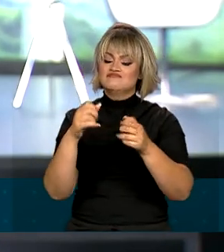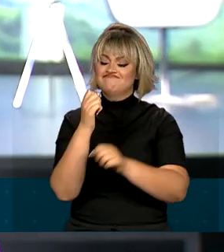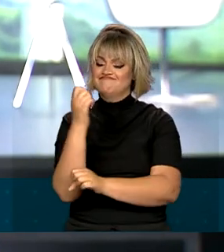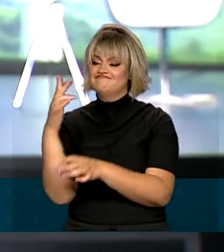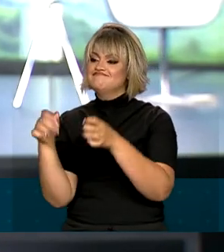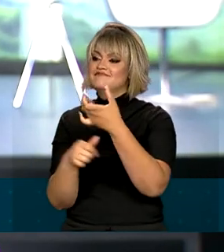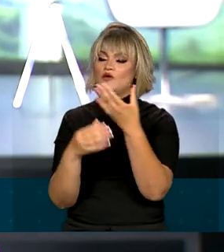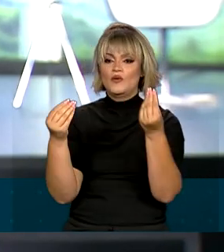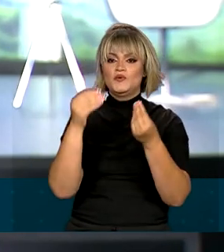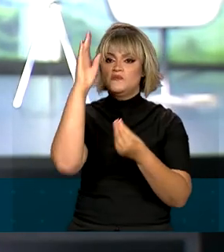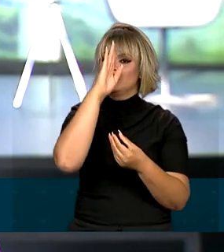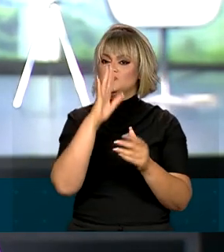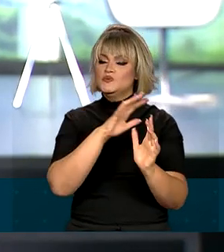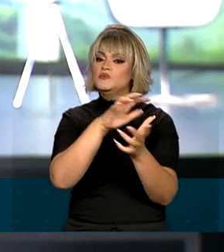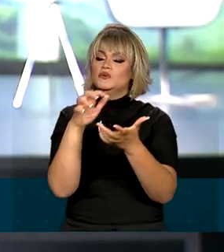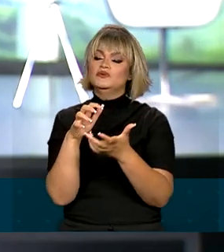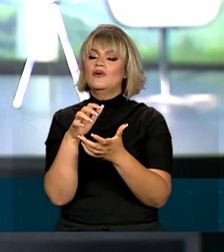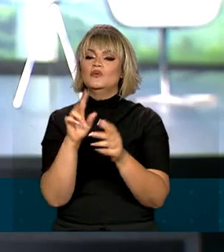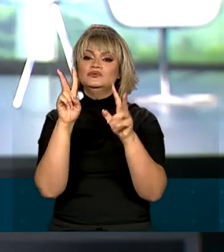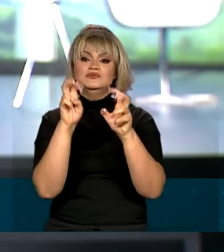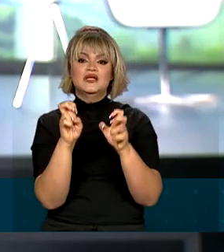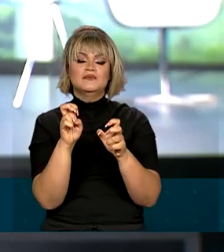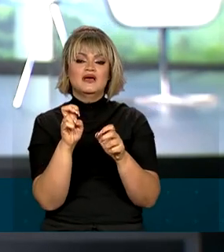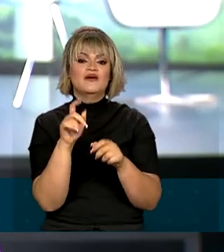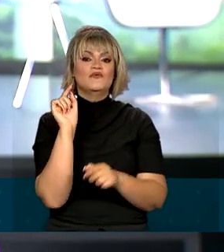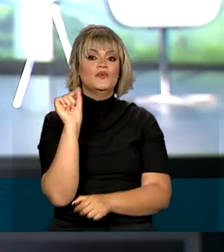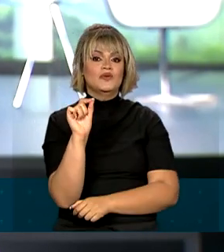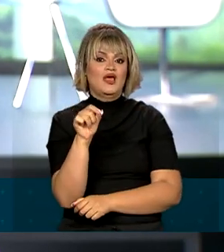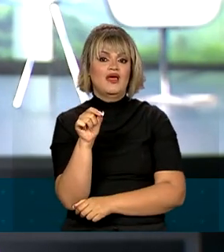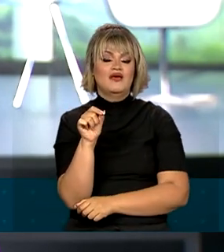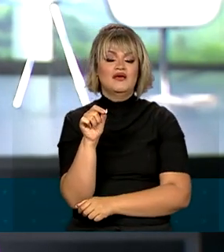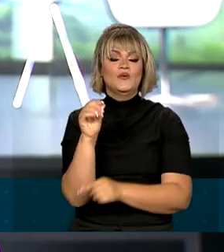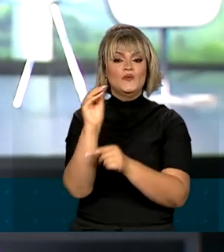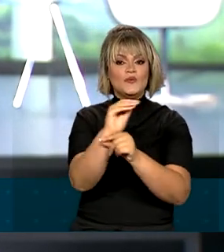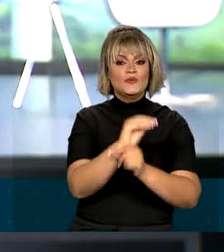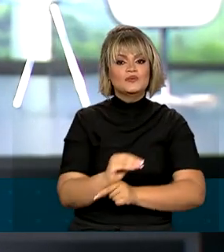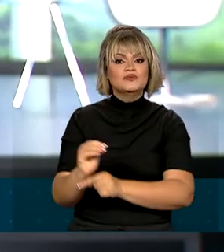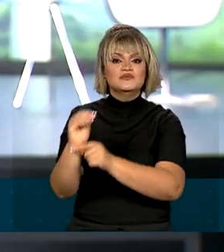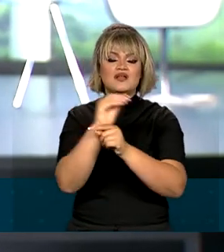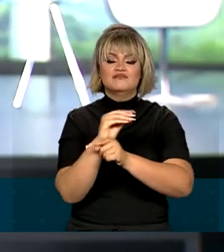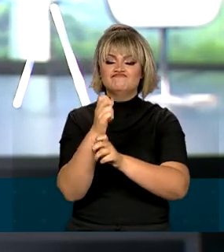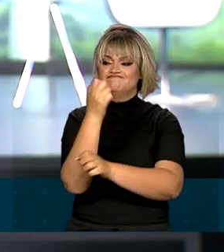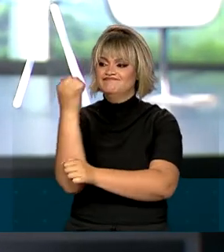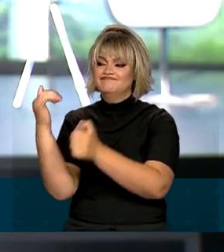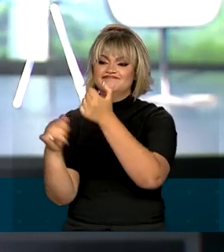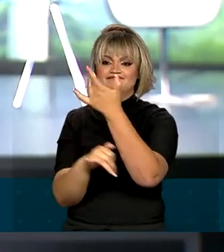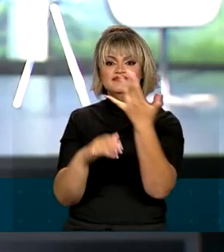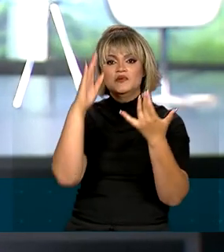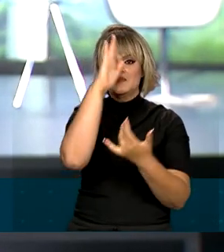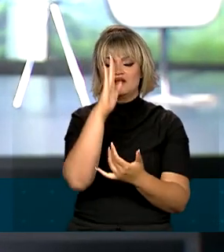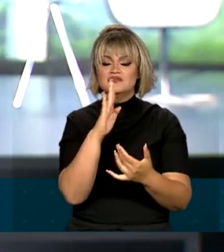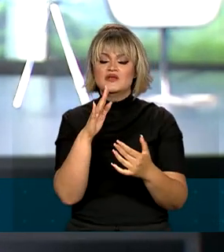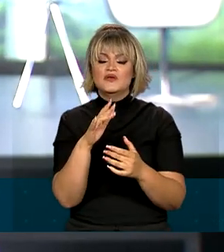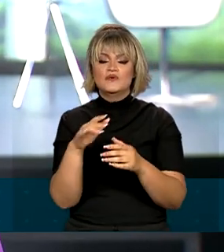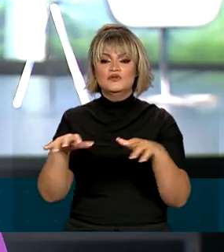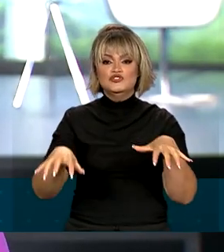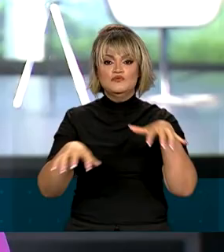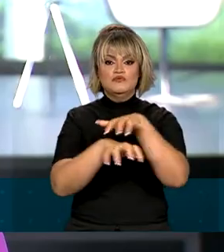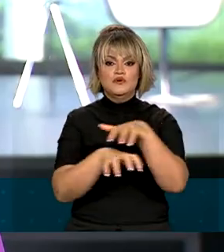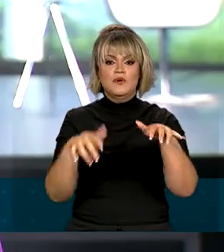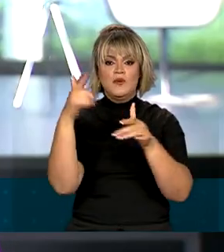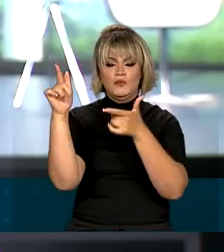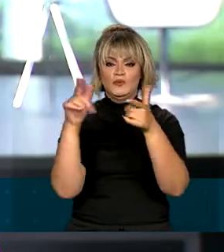ambiente no Brasil e no mundo, um dos temas foi exatamente a preservação, a conservação das florestas brasileiras e também de outros biomas.